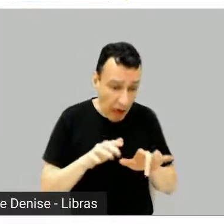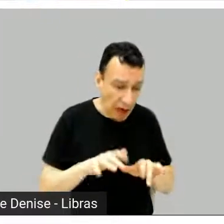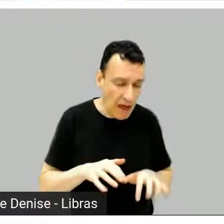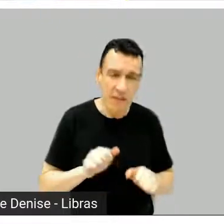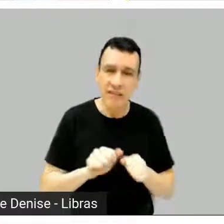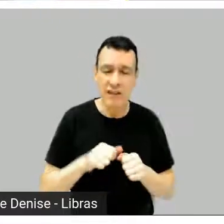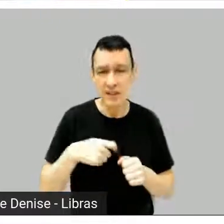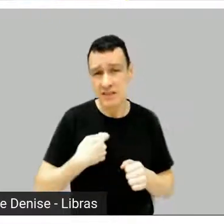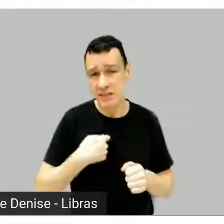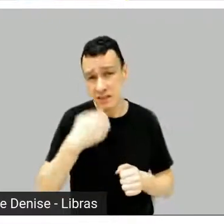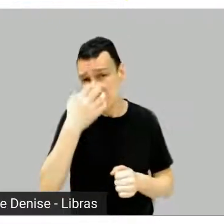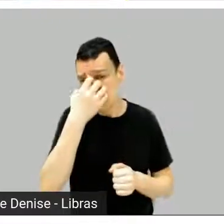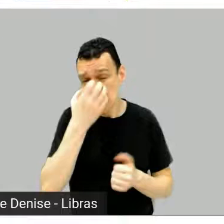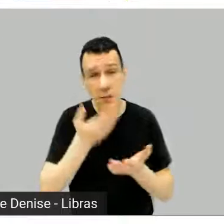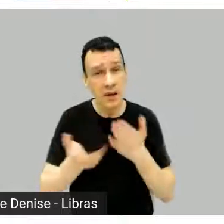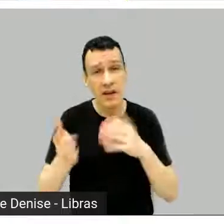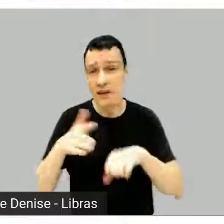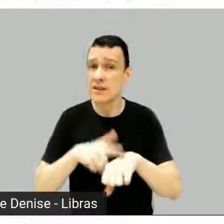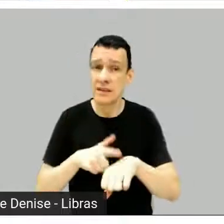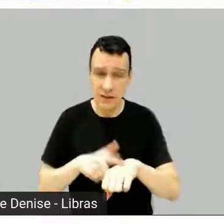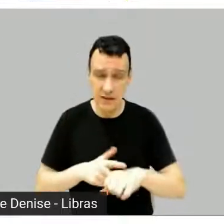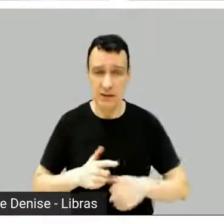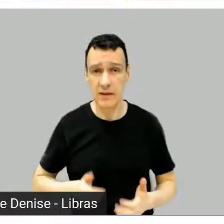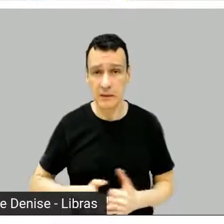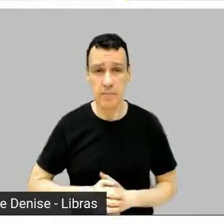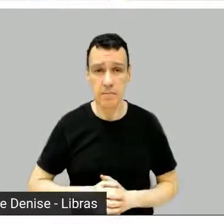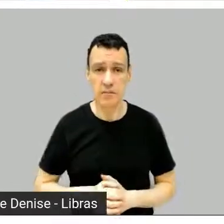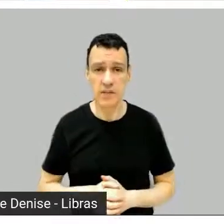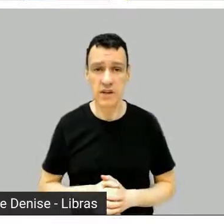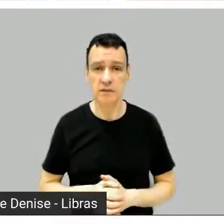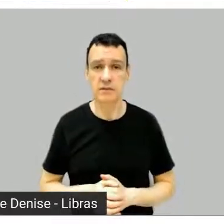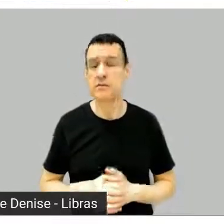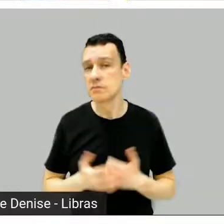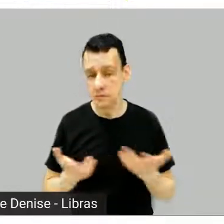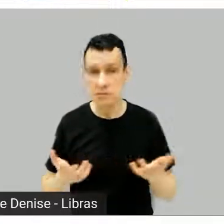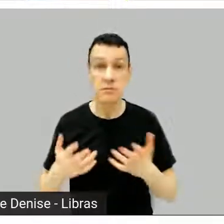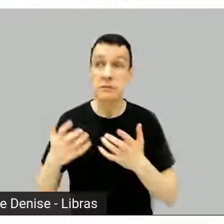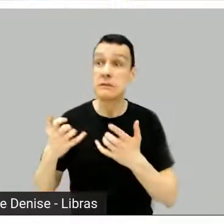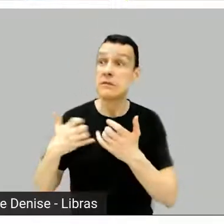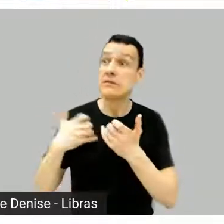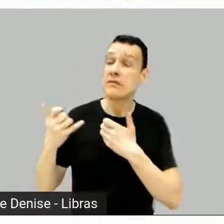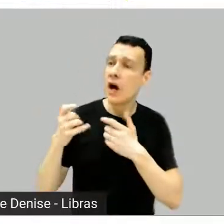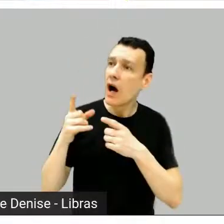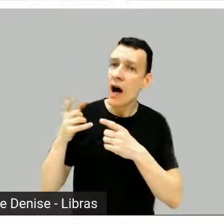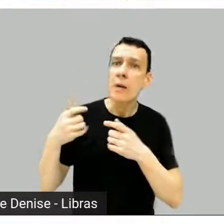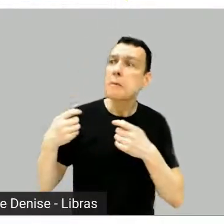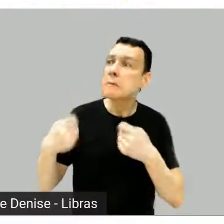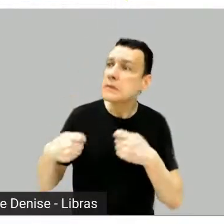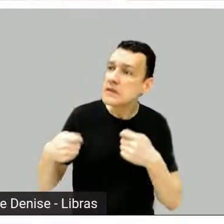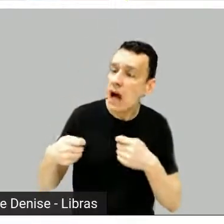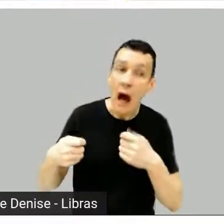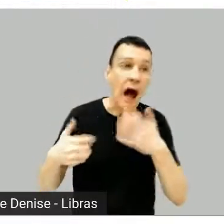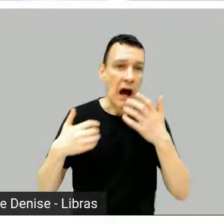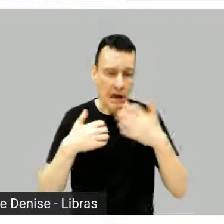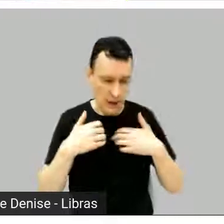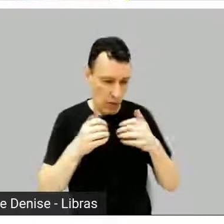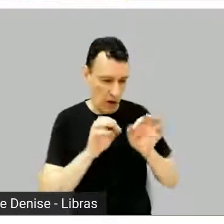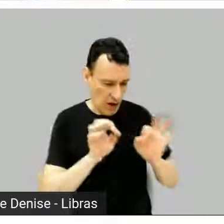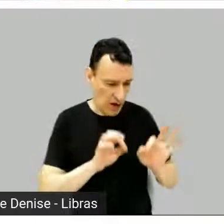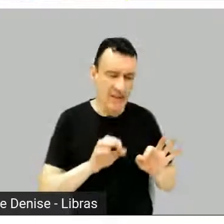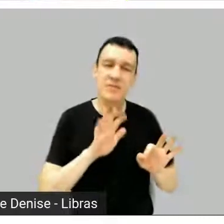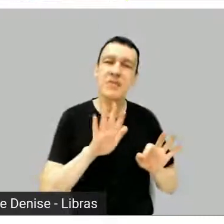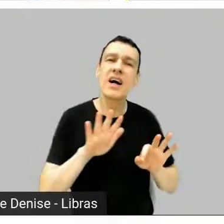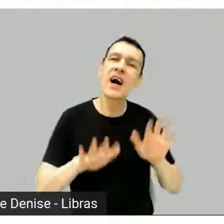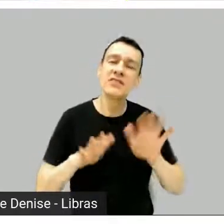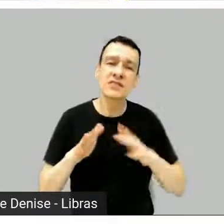fazer projeto para uma demanda que você ouviu falar se você não é o tipo de